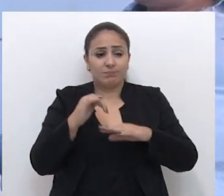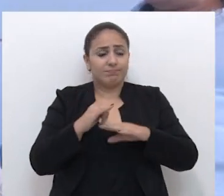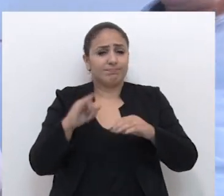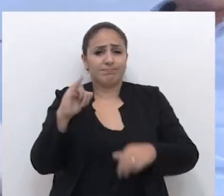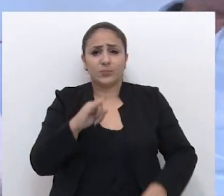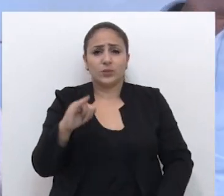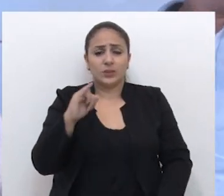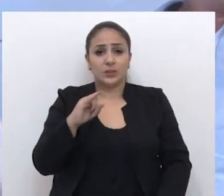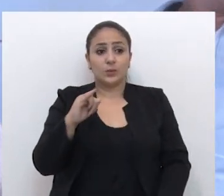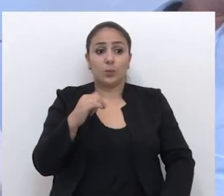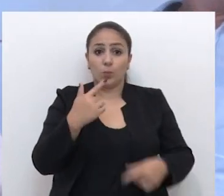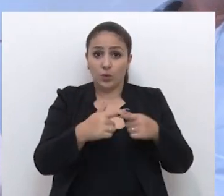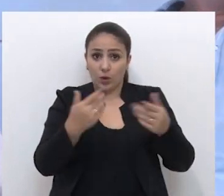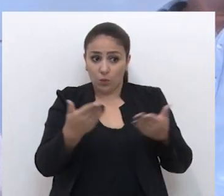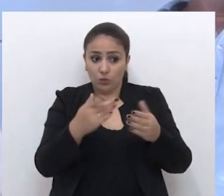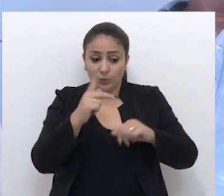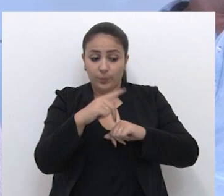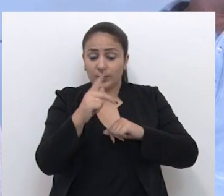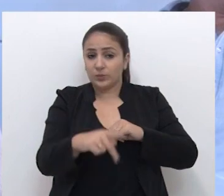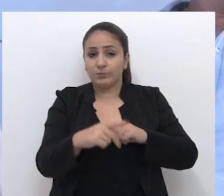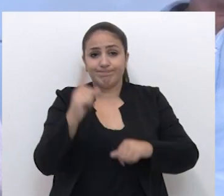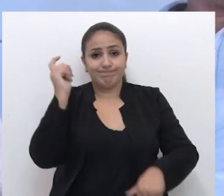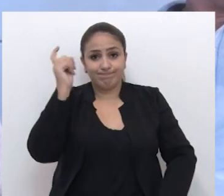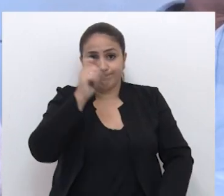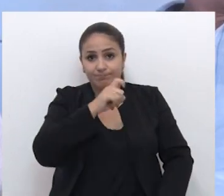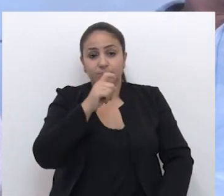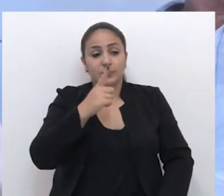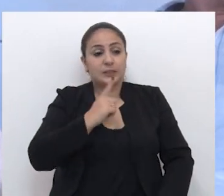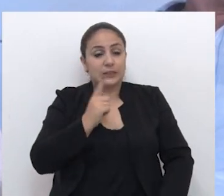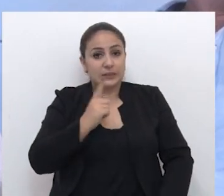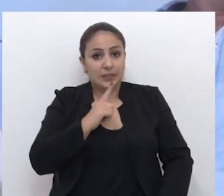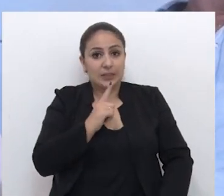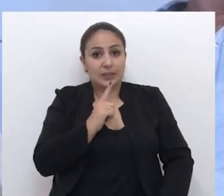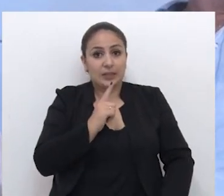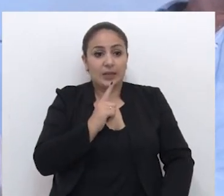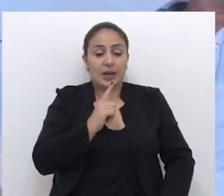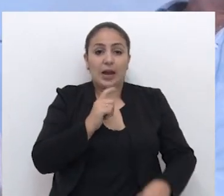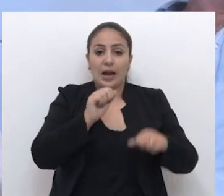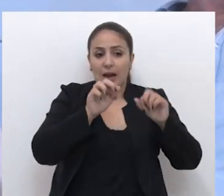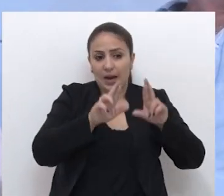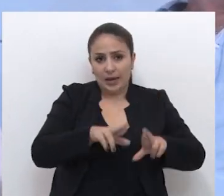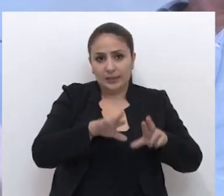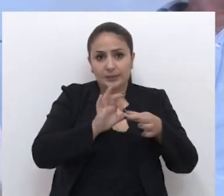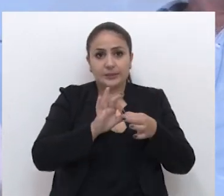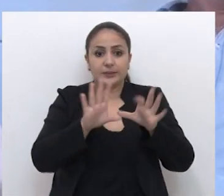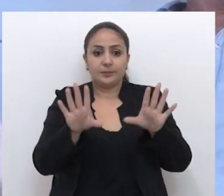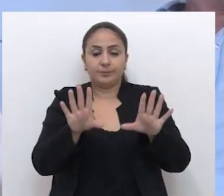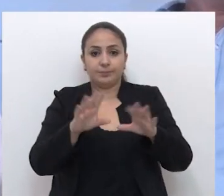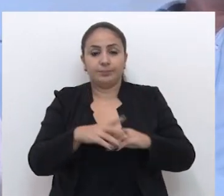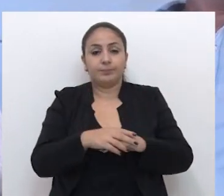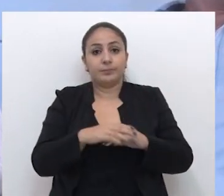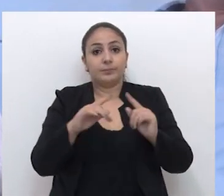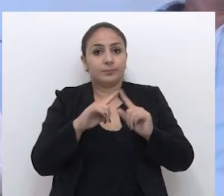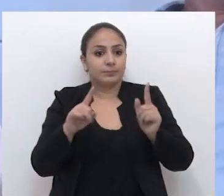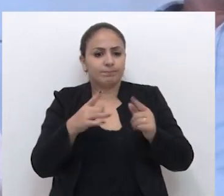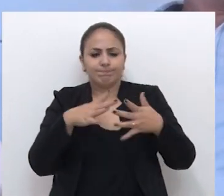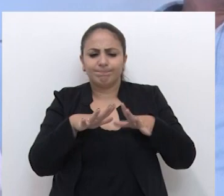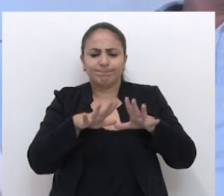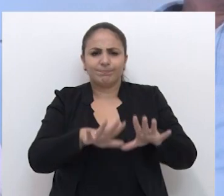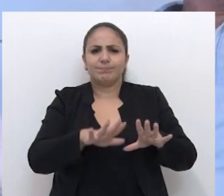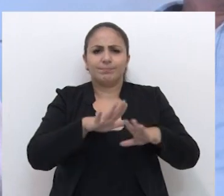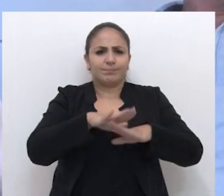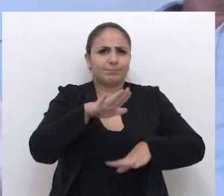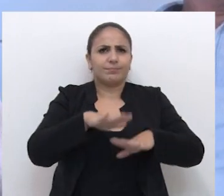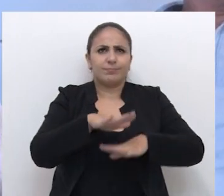principal, porque hoje, em Passo Fundo, raramente tem proprietários que têm áreas disponíveis, mas eles não